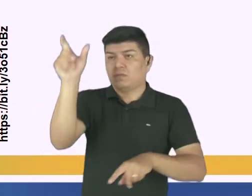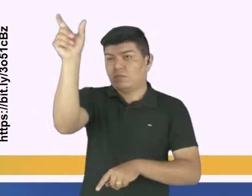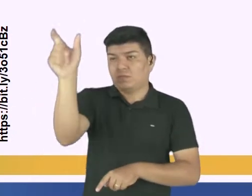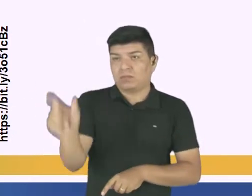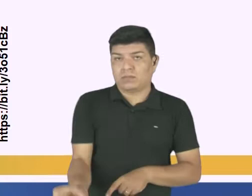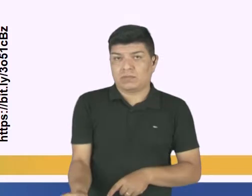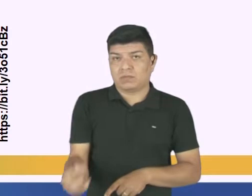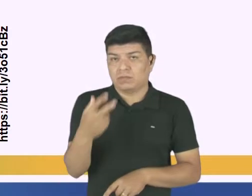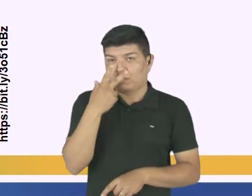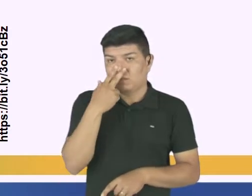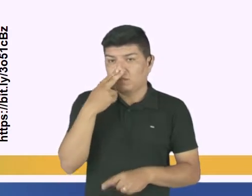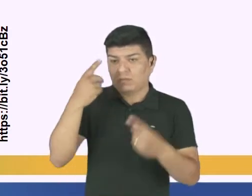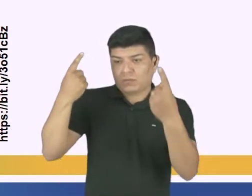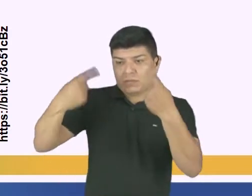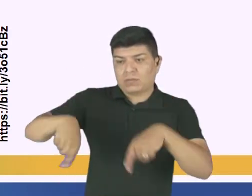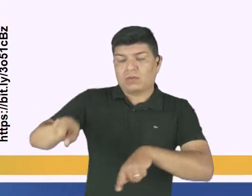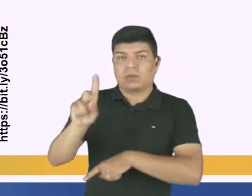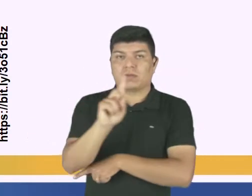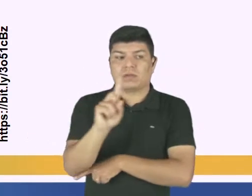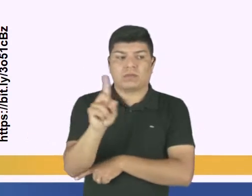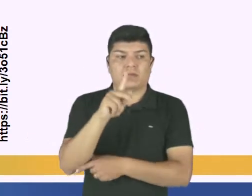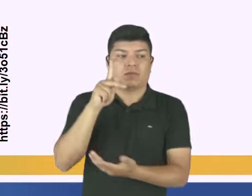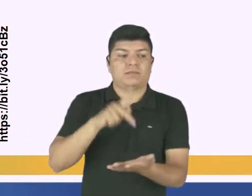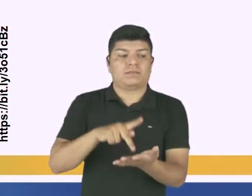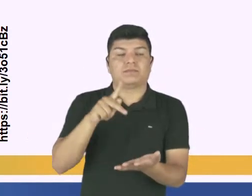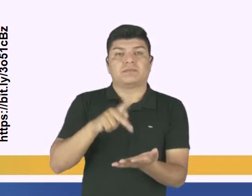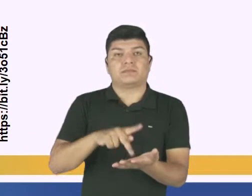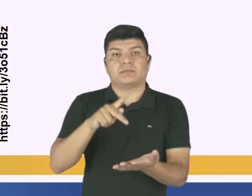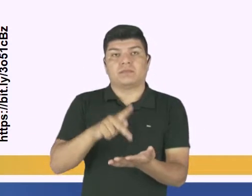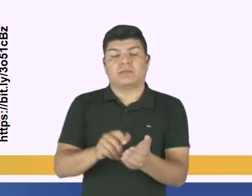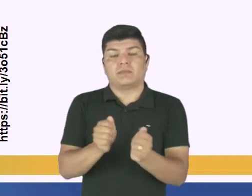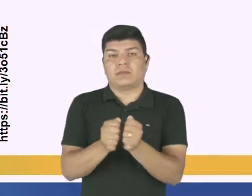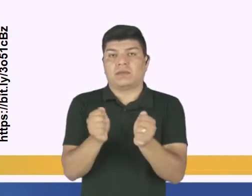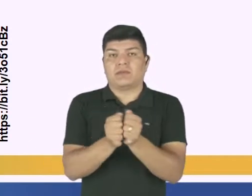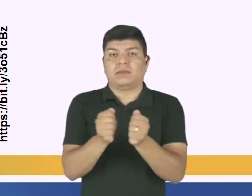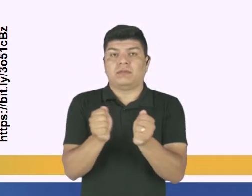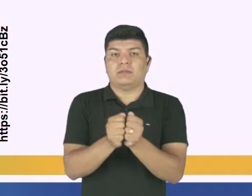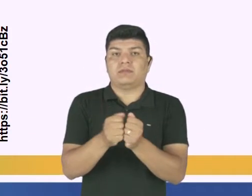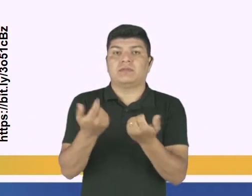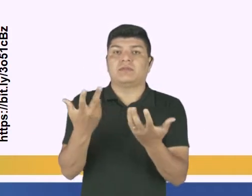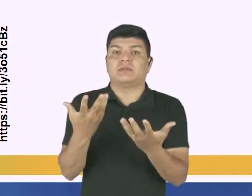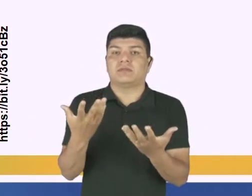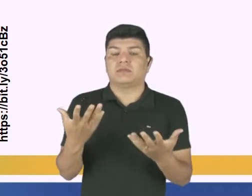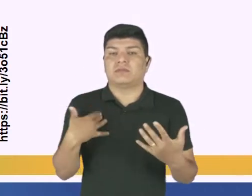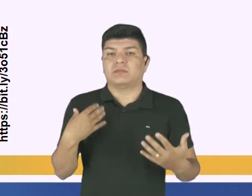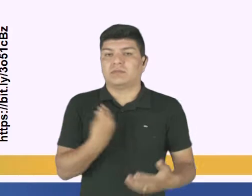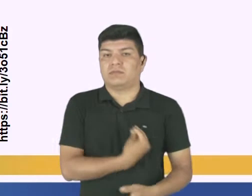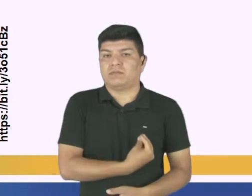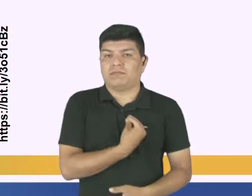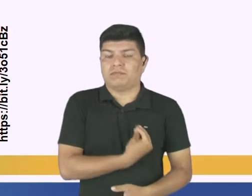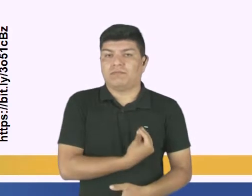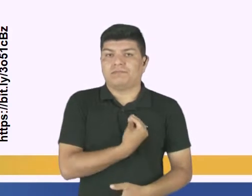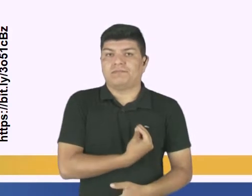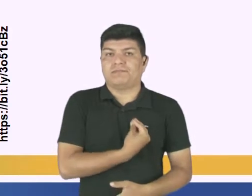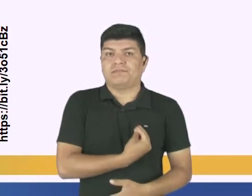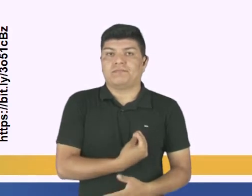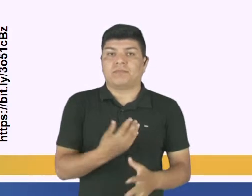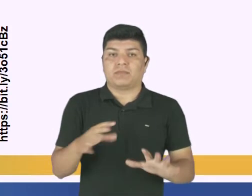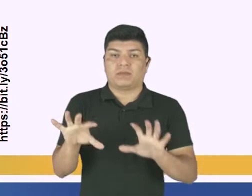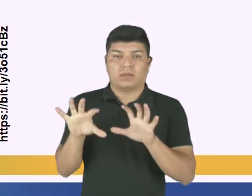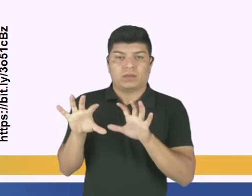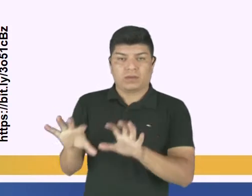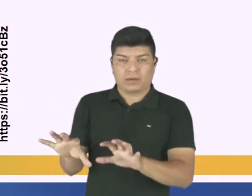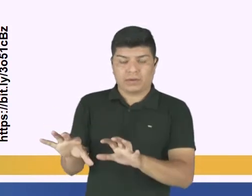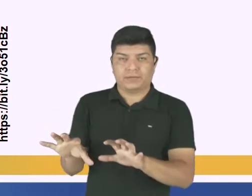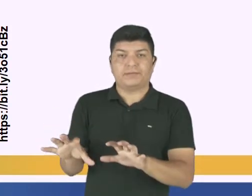como competidor, mas sim verdadeiramente companheiro de aventura existencial. E deste modo,